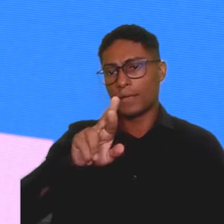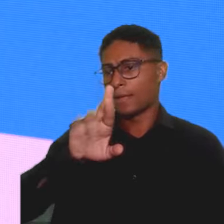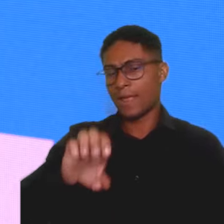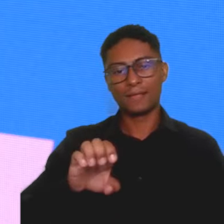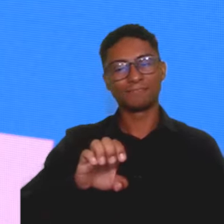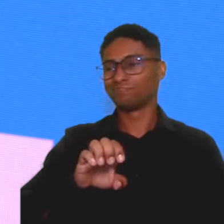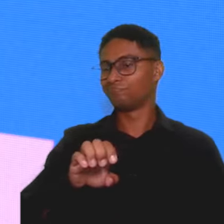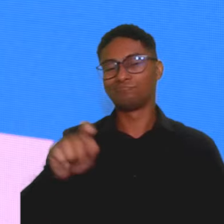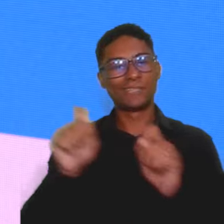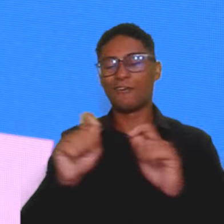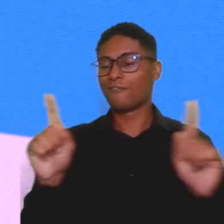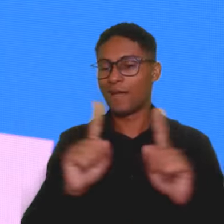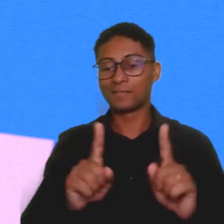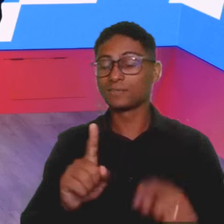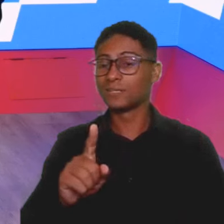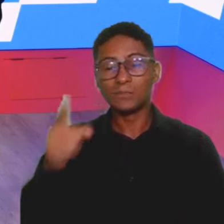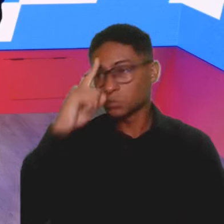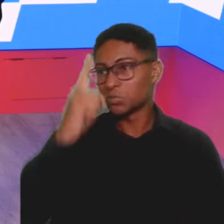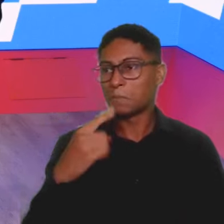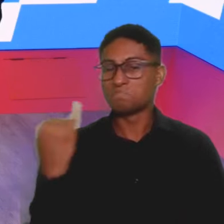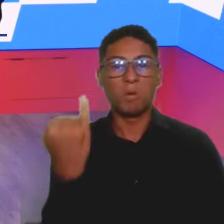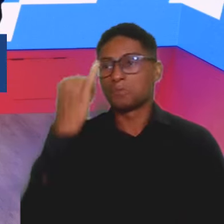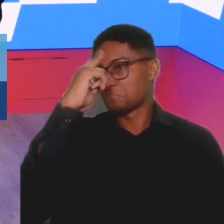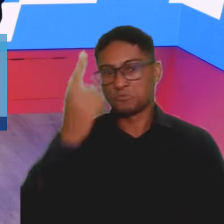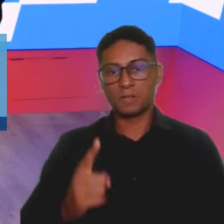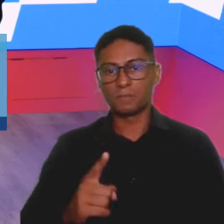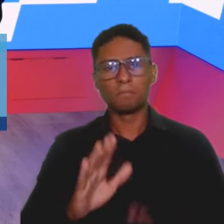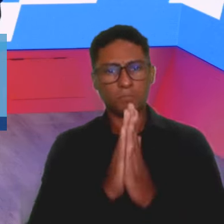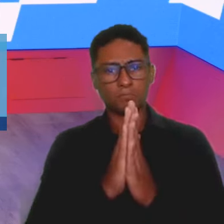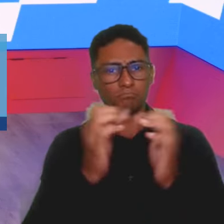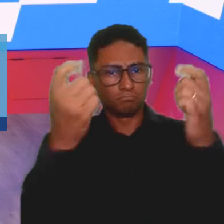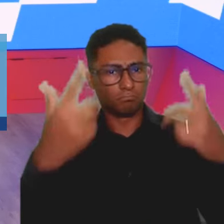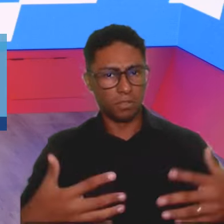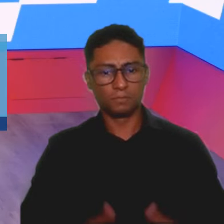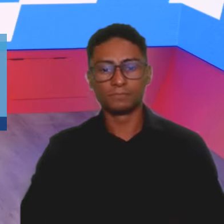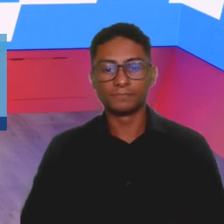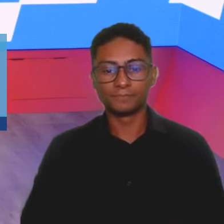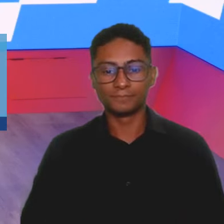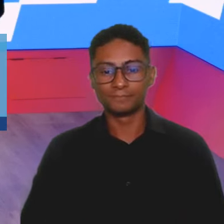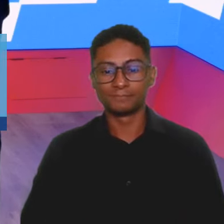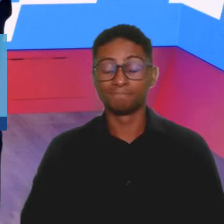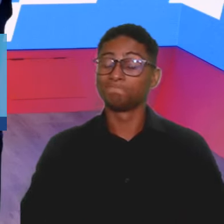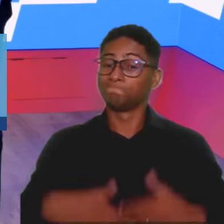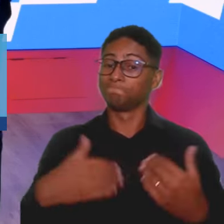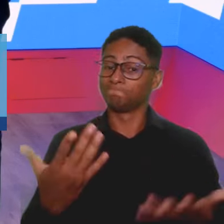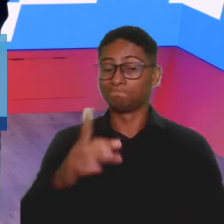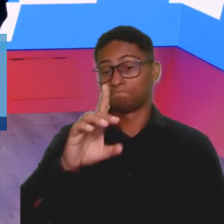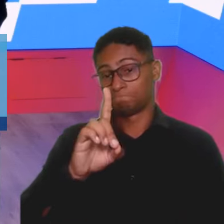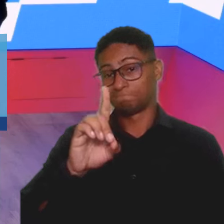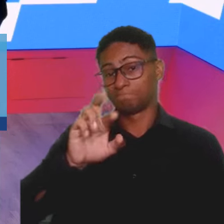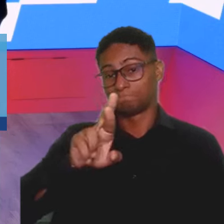até mesmo não sabe qual é a sua importância. Você pode falar um pouco a respeito? Isso, Lilian. A demonstração de